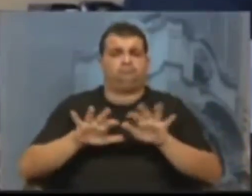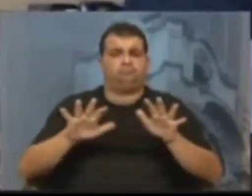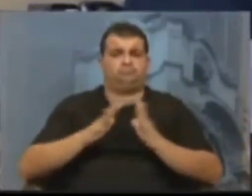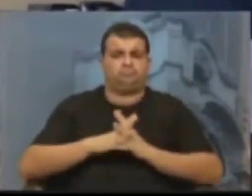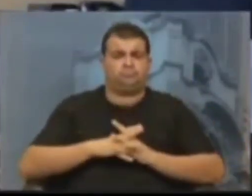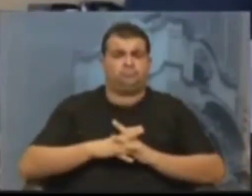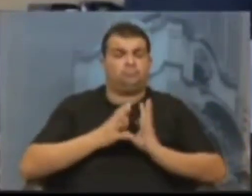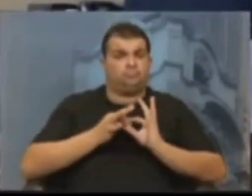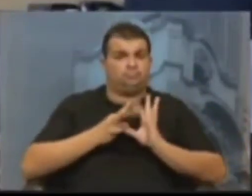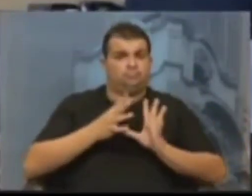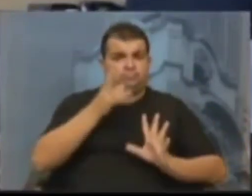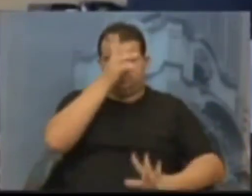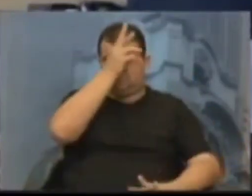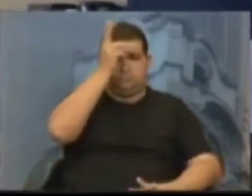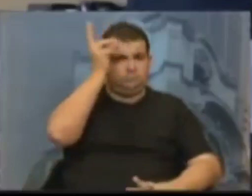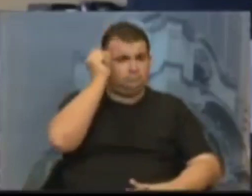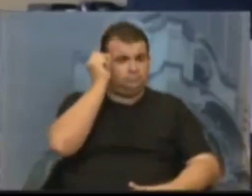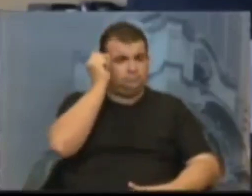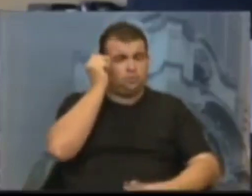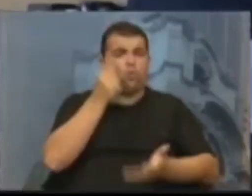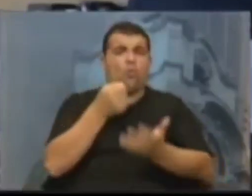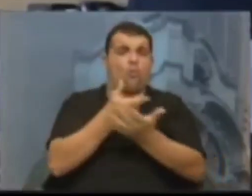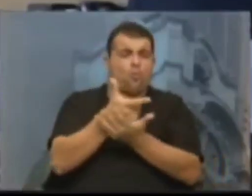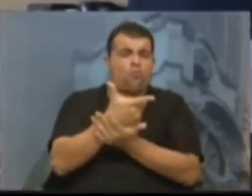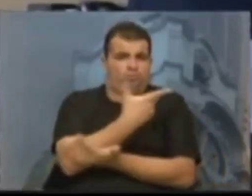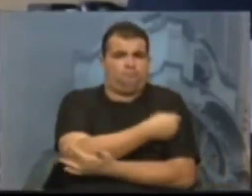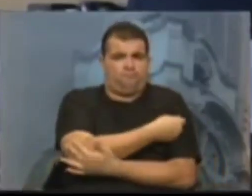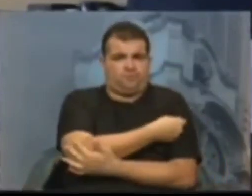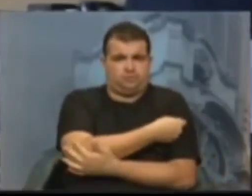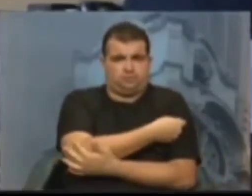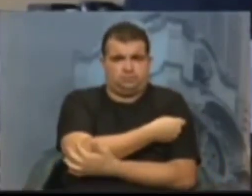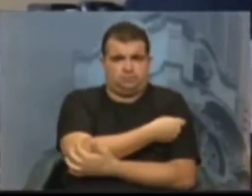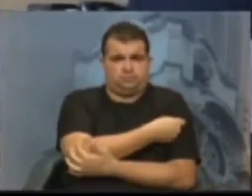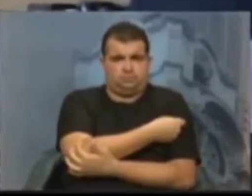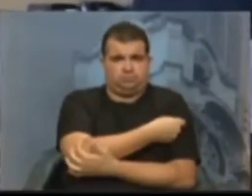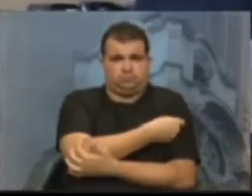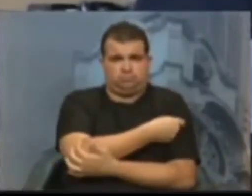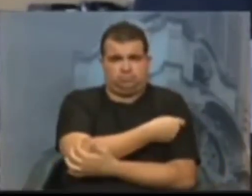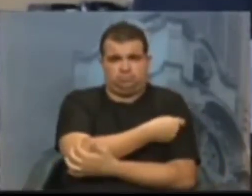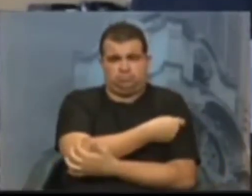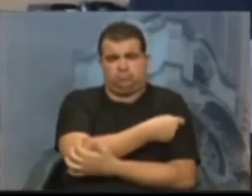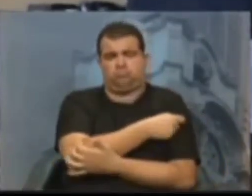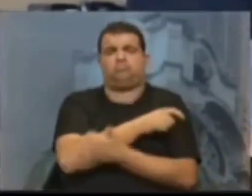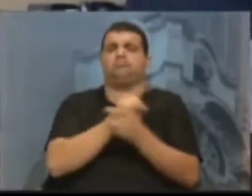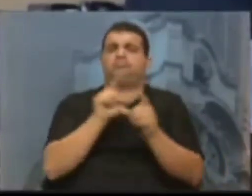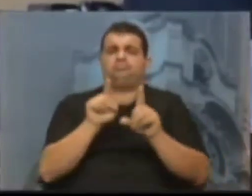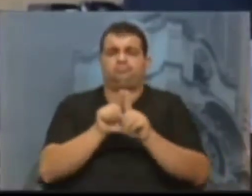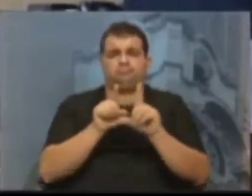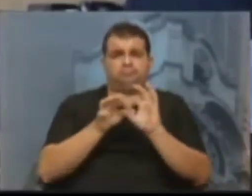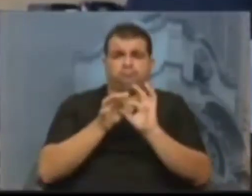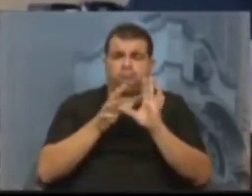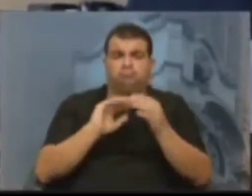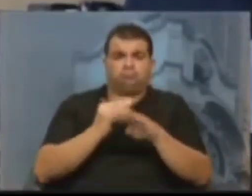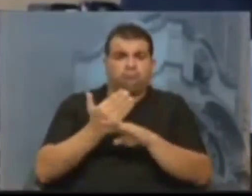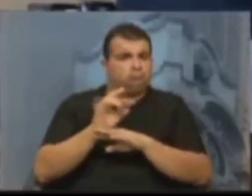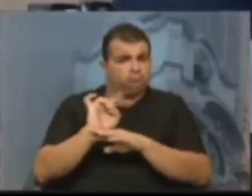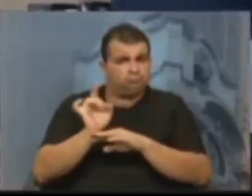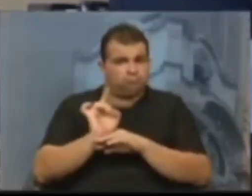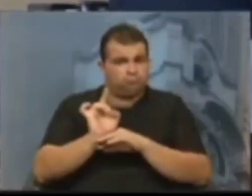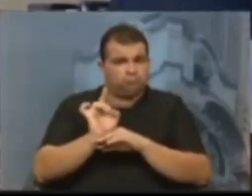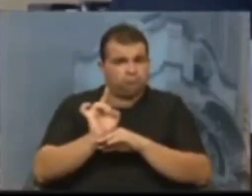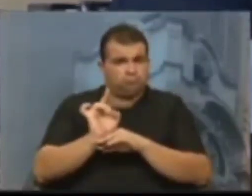autorizamos a Prefeitura a aquisição das vacinas, autorizamos inclusive o que não foi aprovado